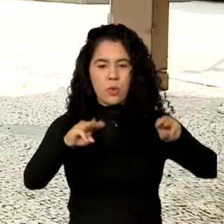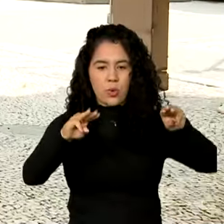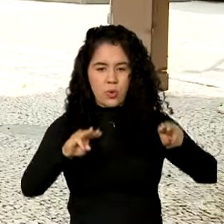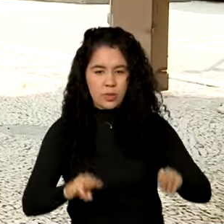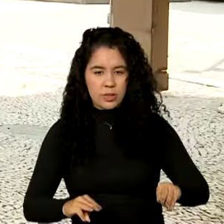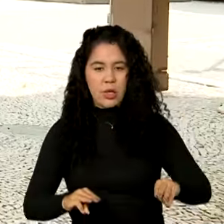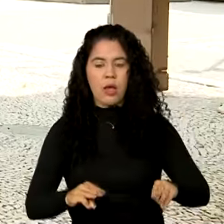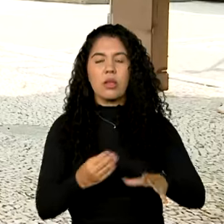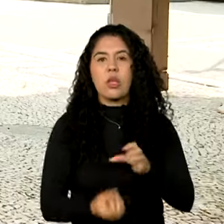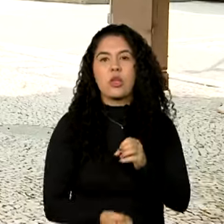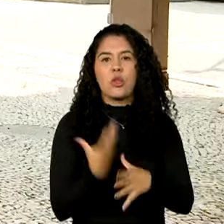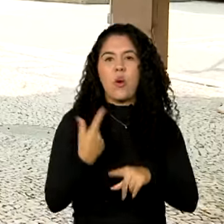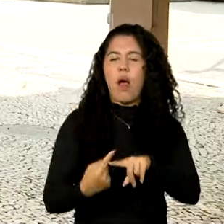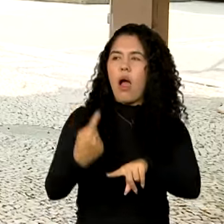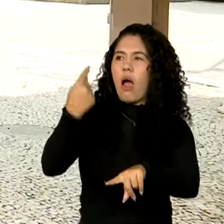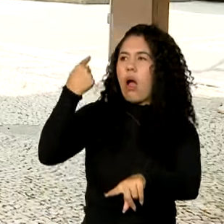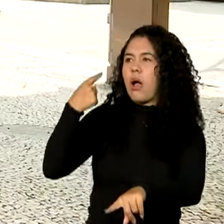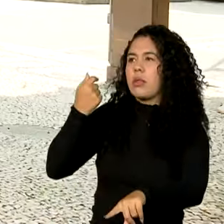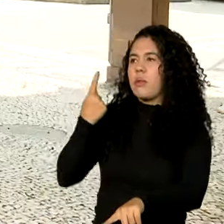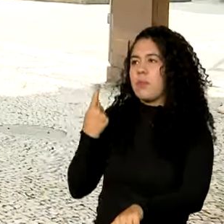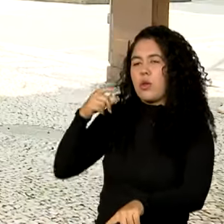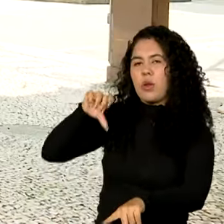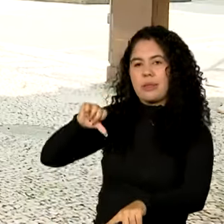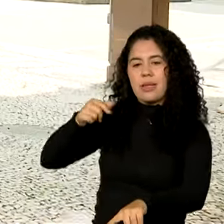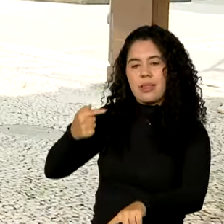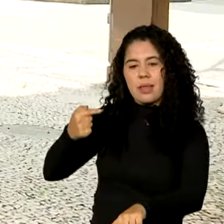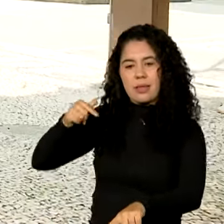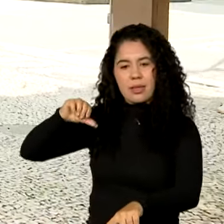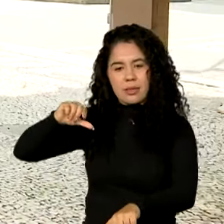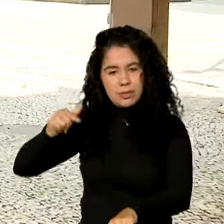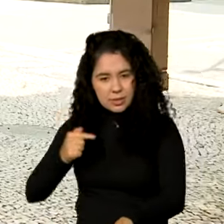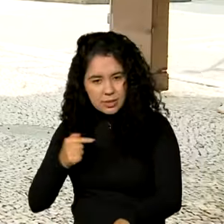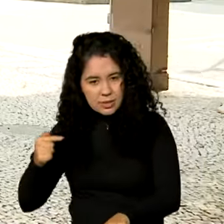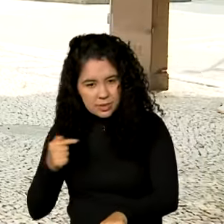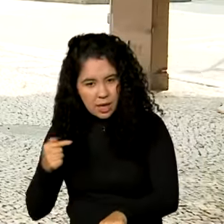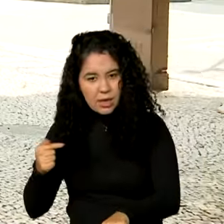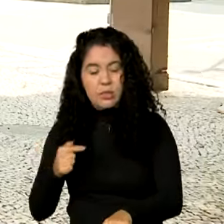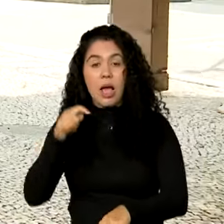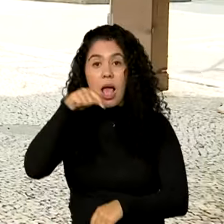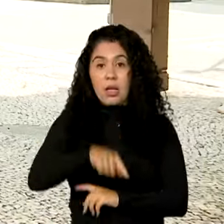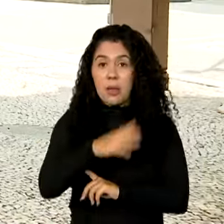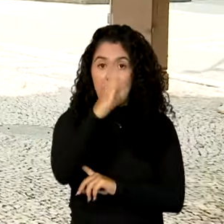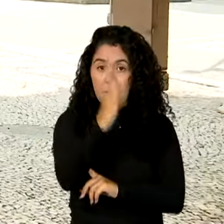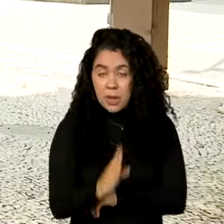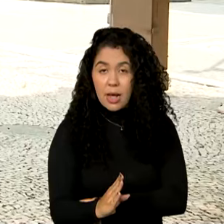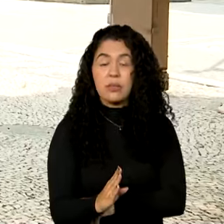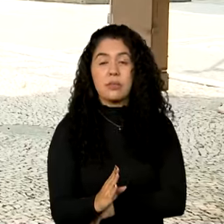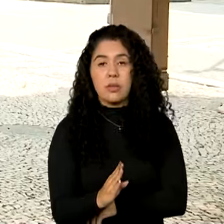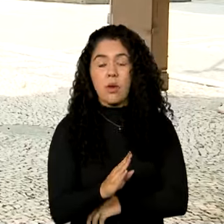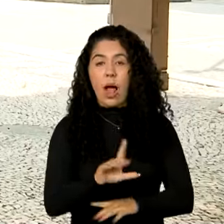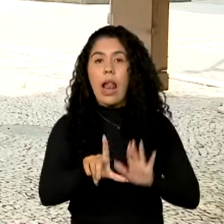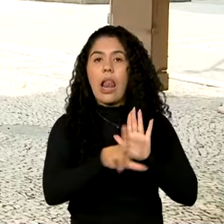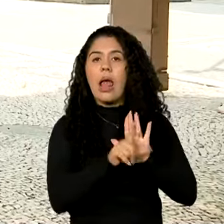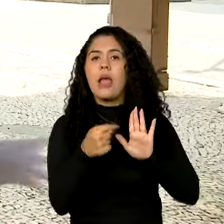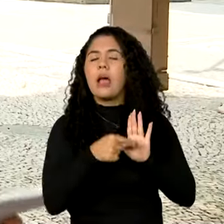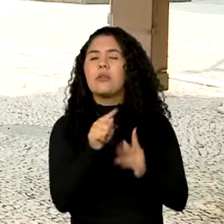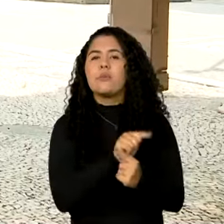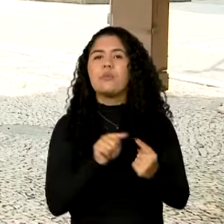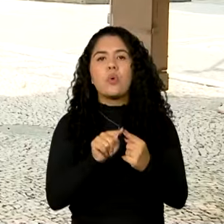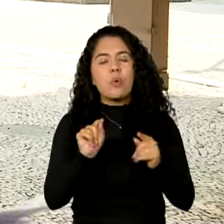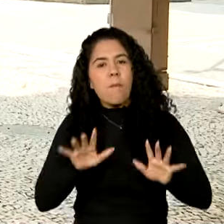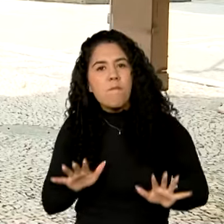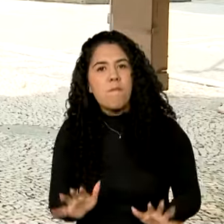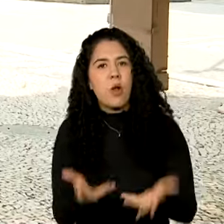instituído em 1977. Aqui no Brasil, essa lei tem a intenção de promover